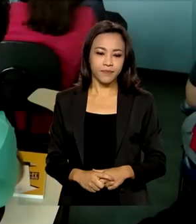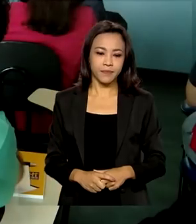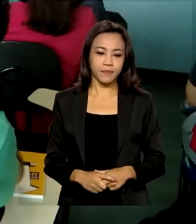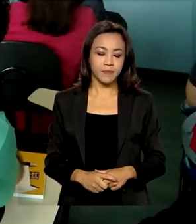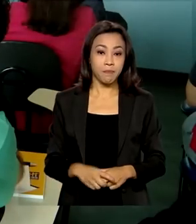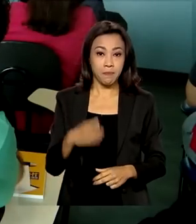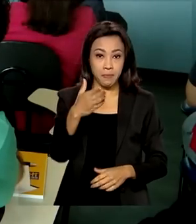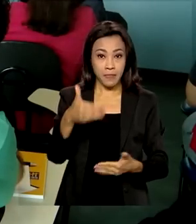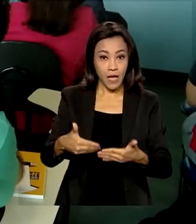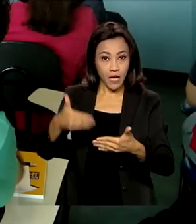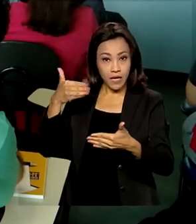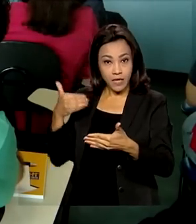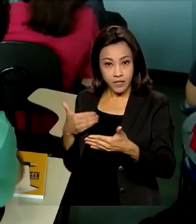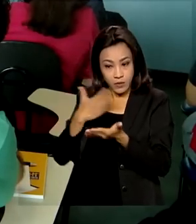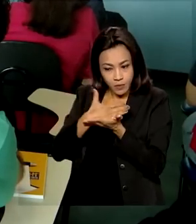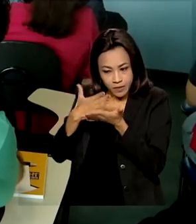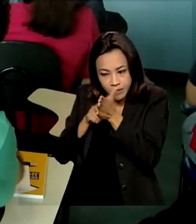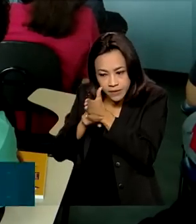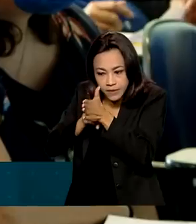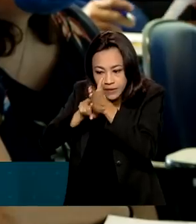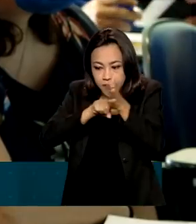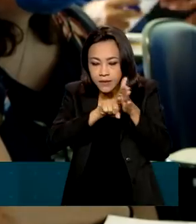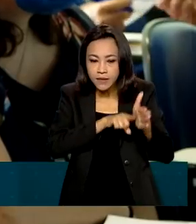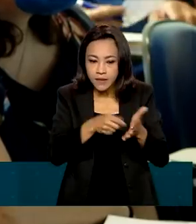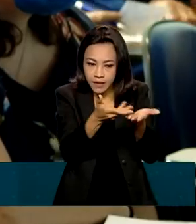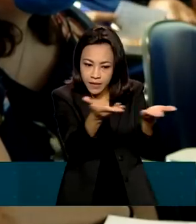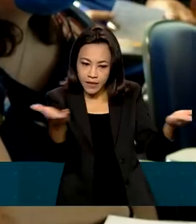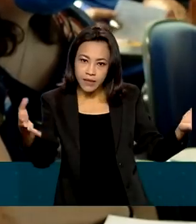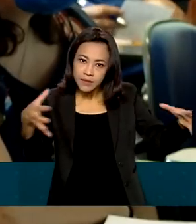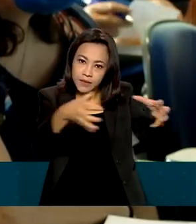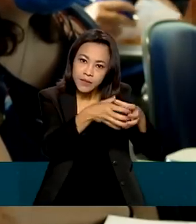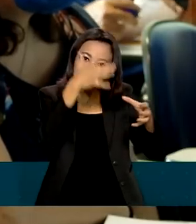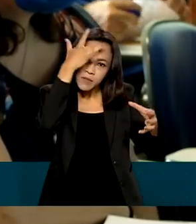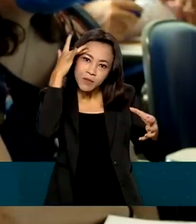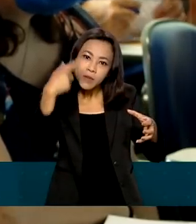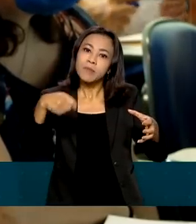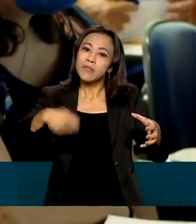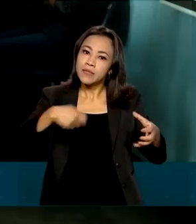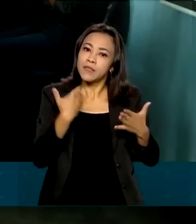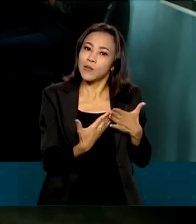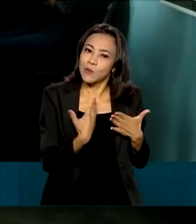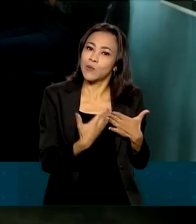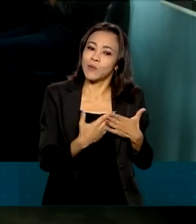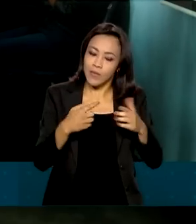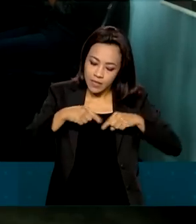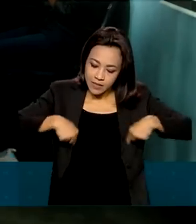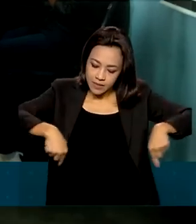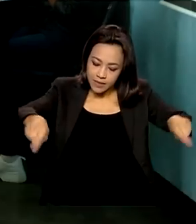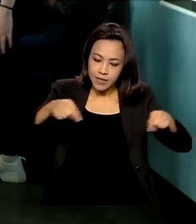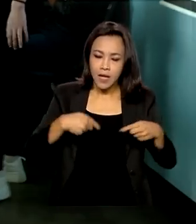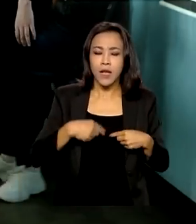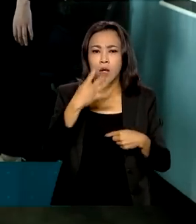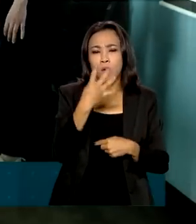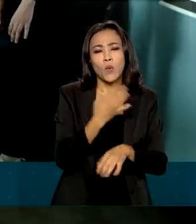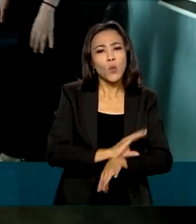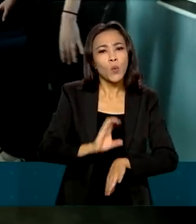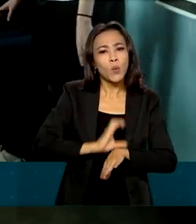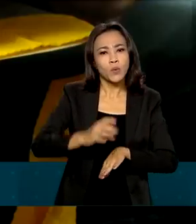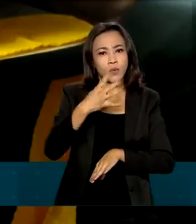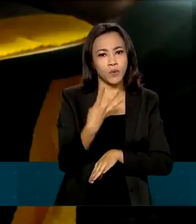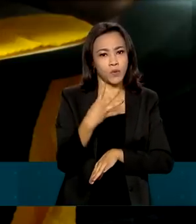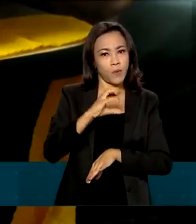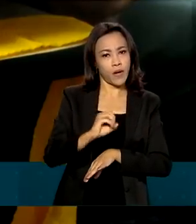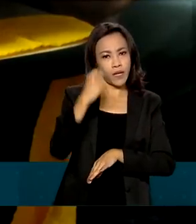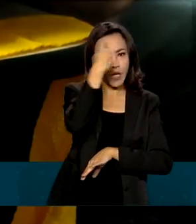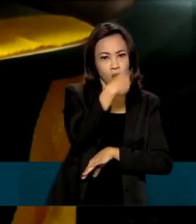Antes de começarem a pesquisa, os recenseadores precisam estudar. Na sala de aula, durante um curso de 40 horas, eles